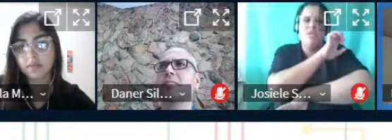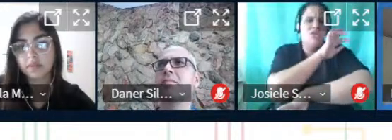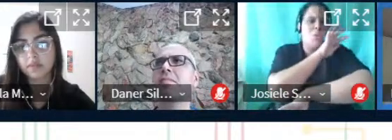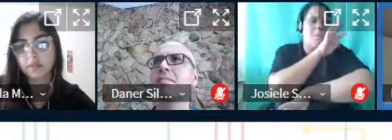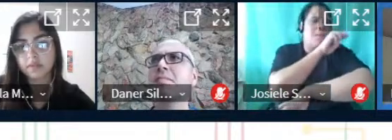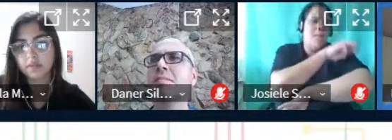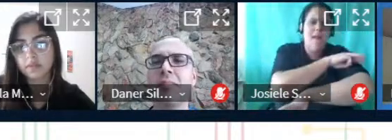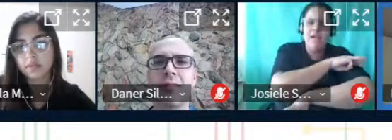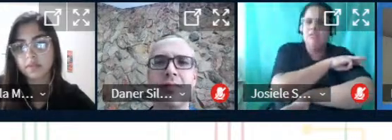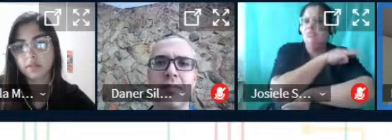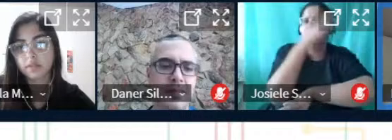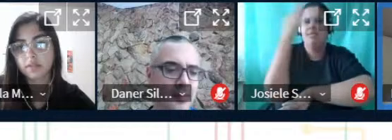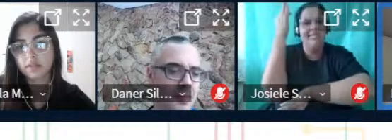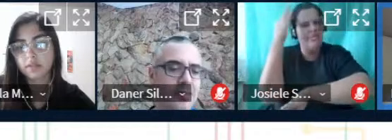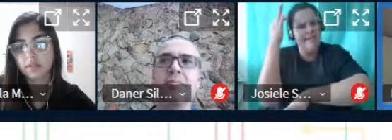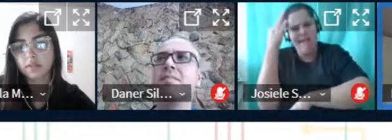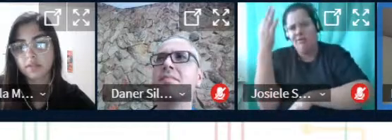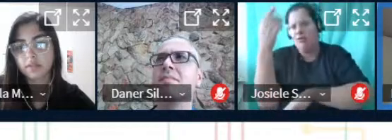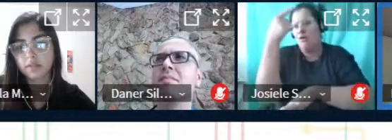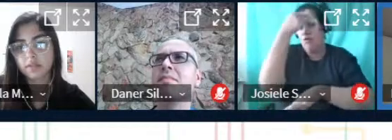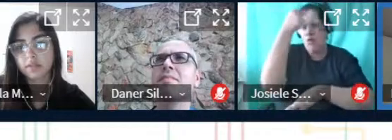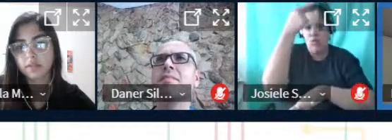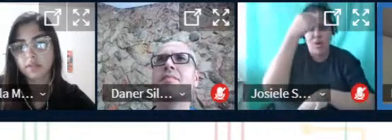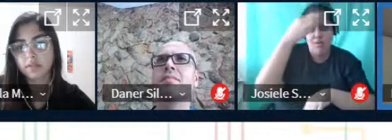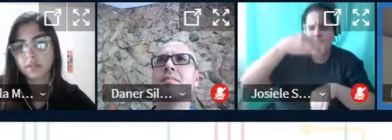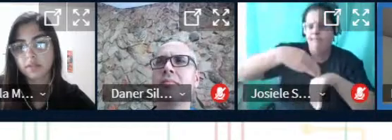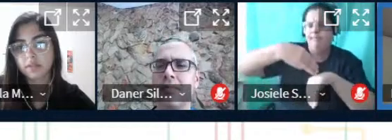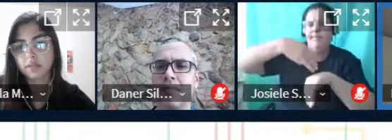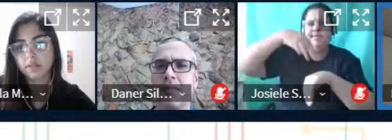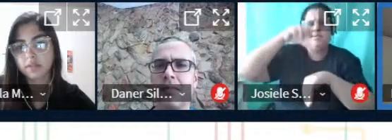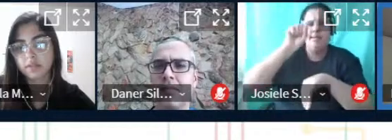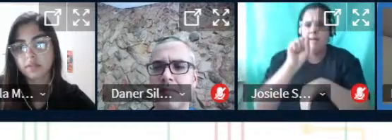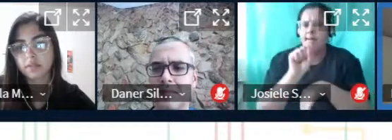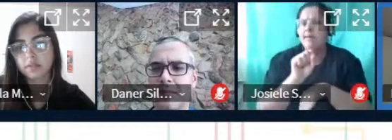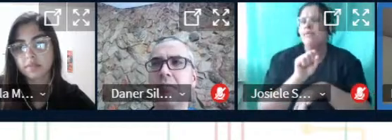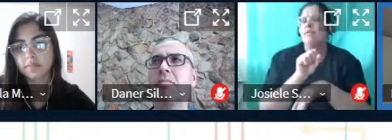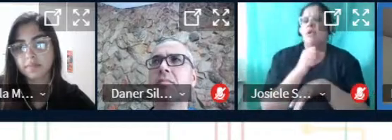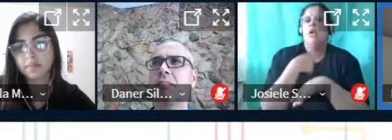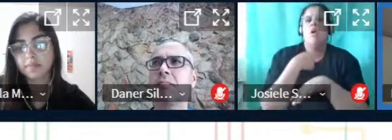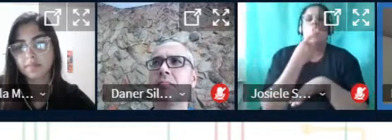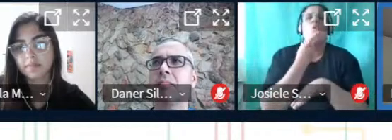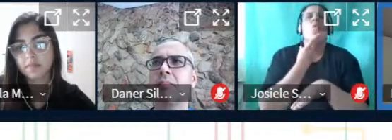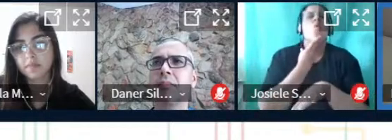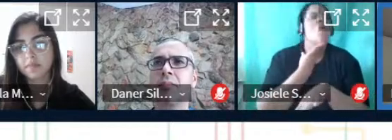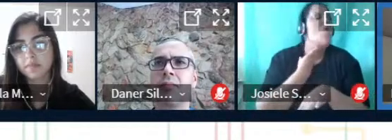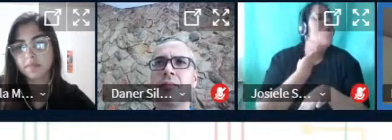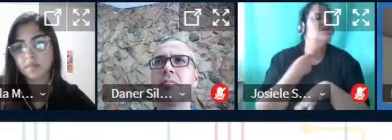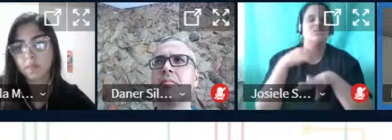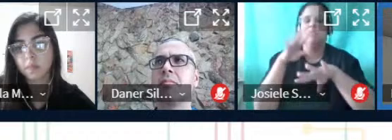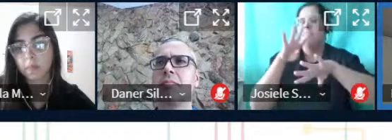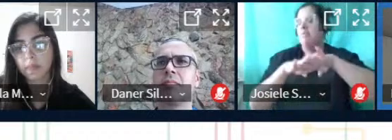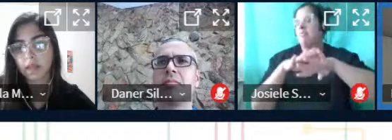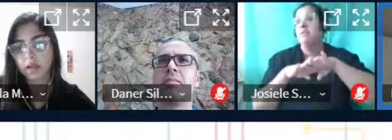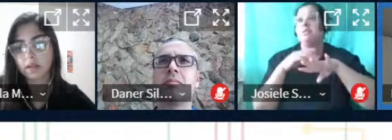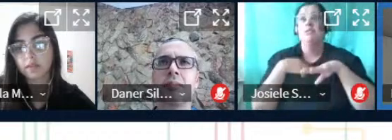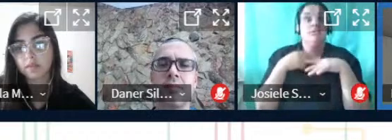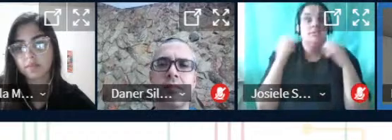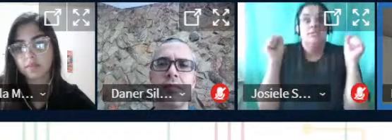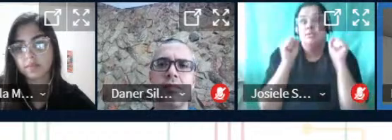técnico do tecnológico da graduação do mestrado então eu gosto muito de matemática matemática me fascina